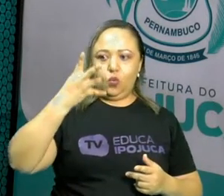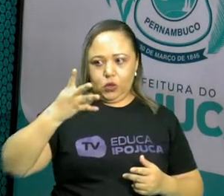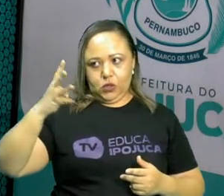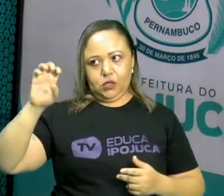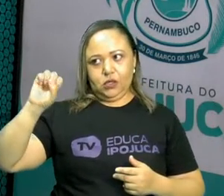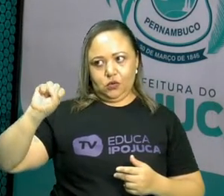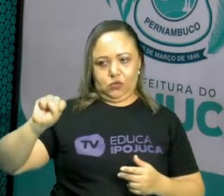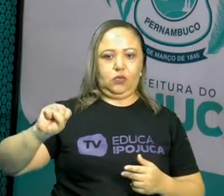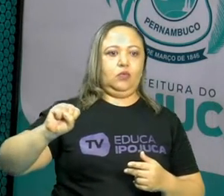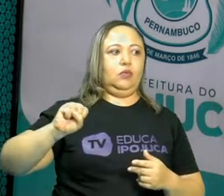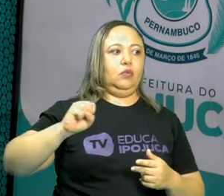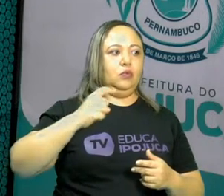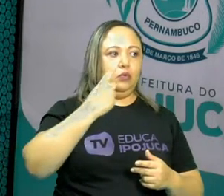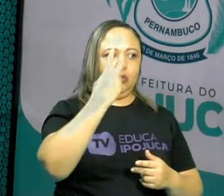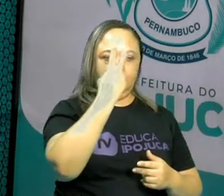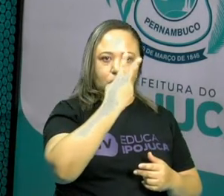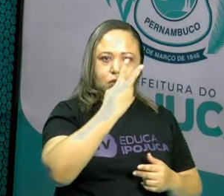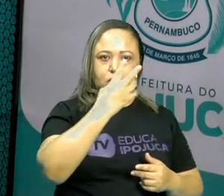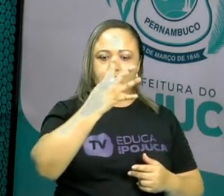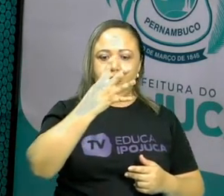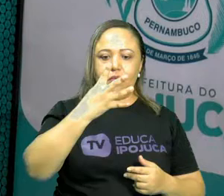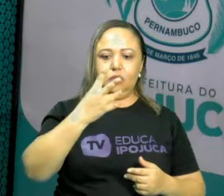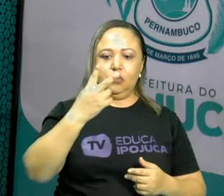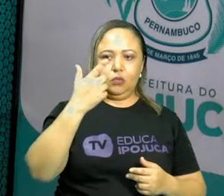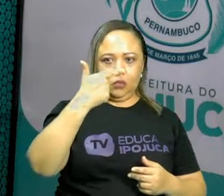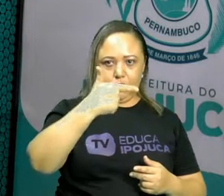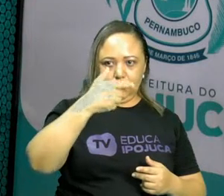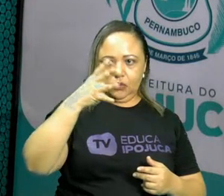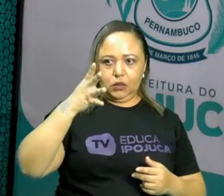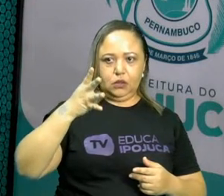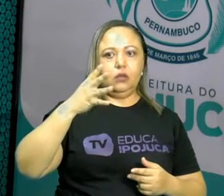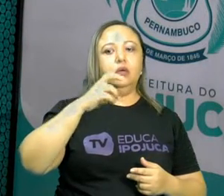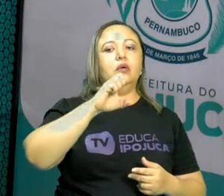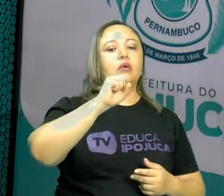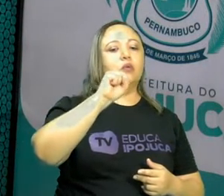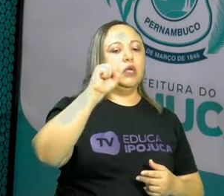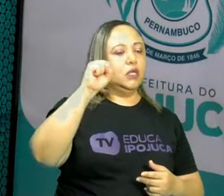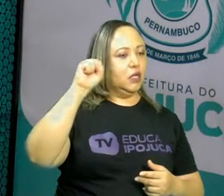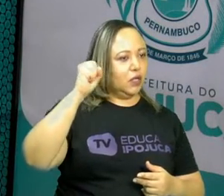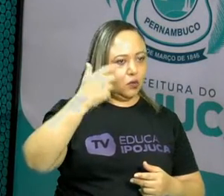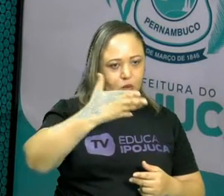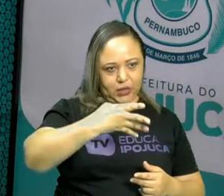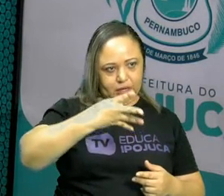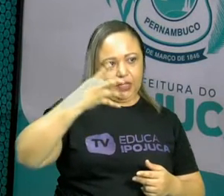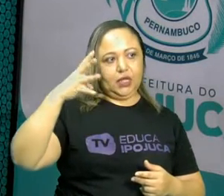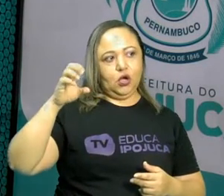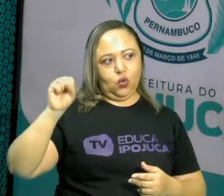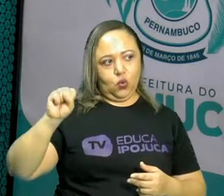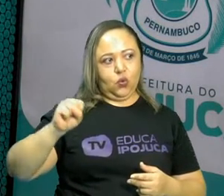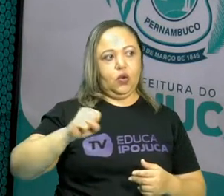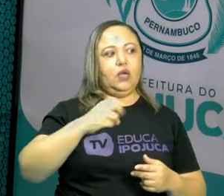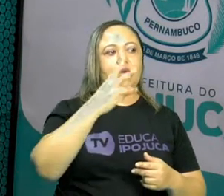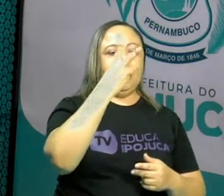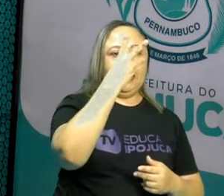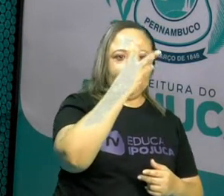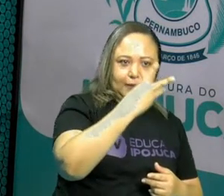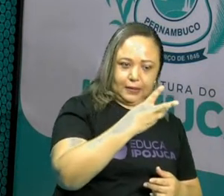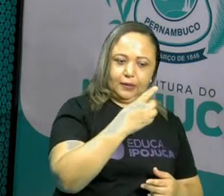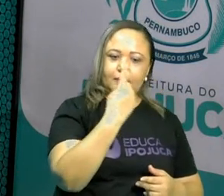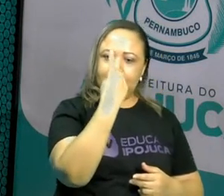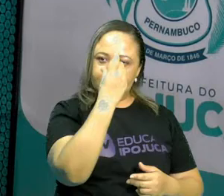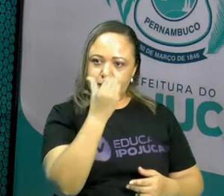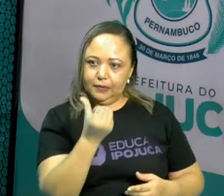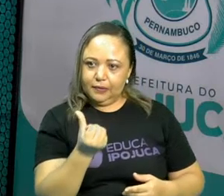dá 48. 2 vezes 24, dá 48. 3 vezes 16,